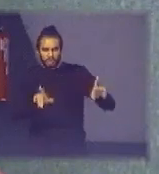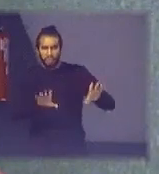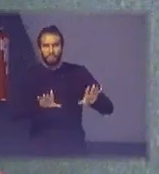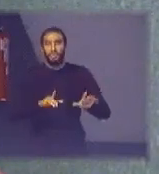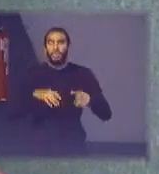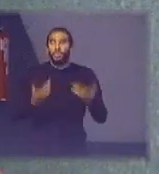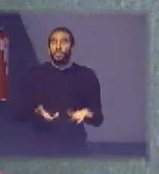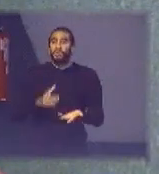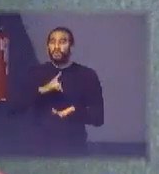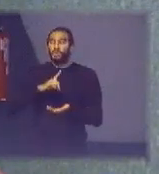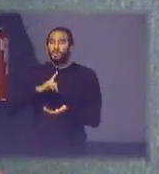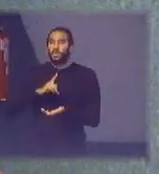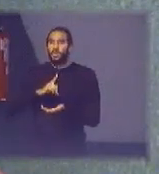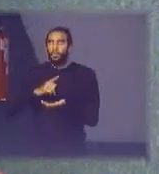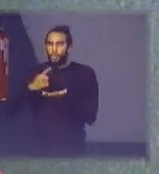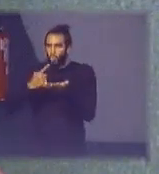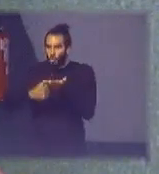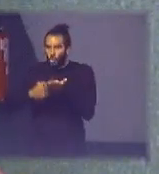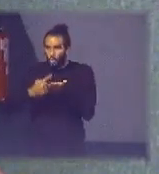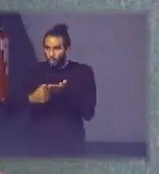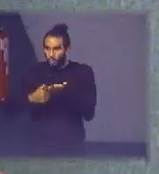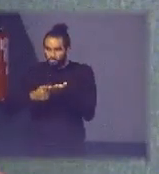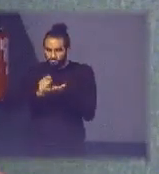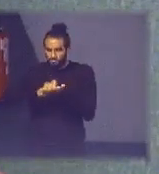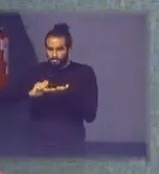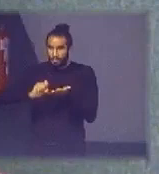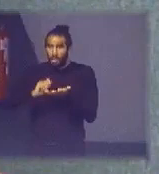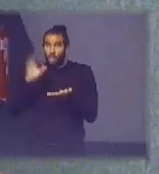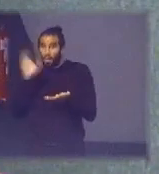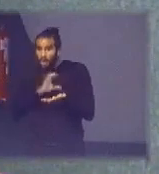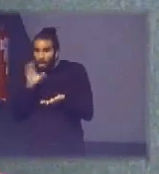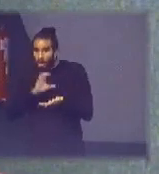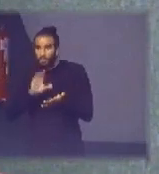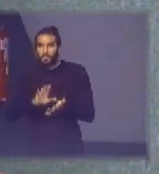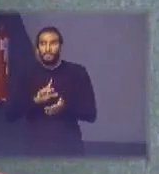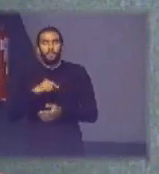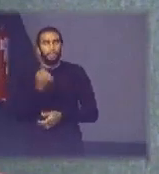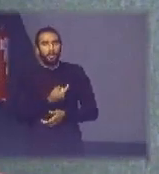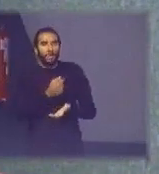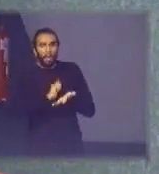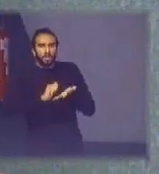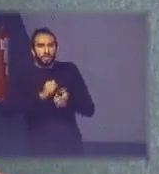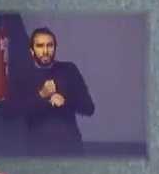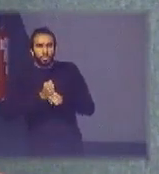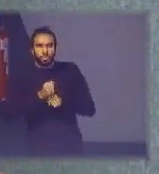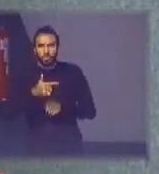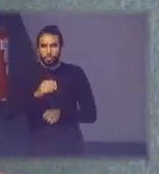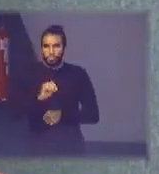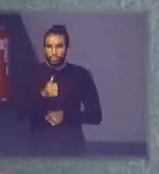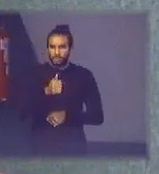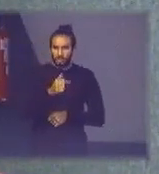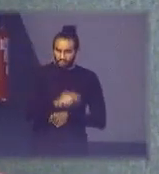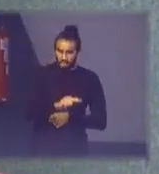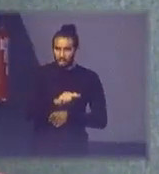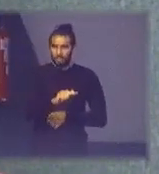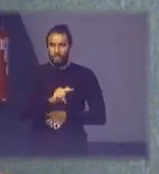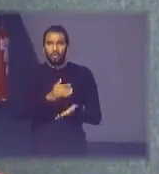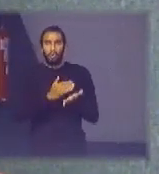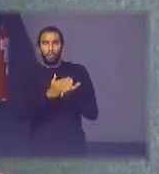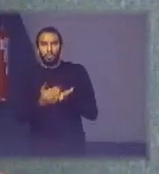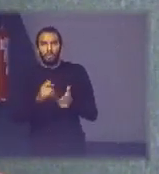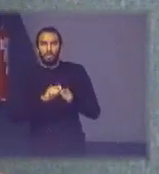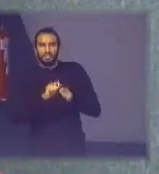assinatura de um termo de compromisso estadual nós assinamos em 2017 começamos a